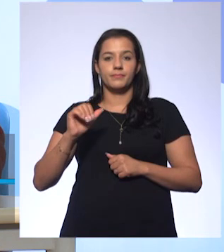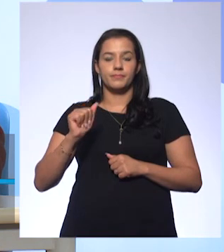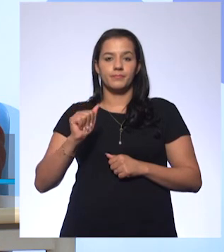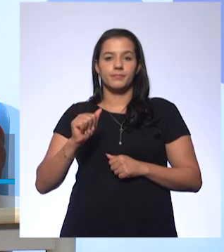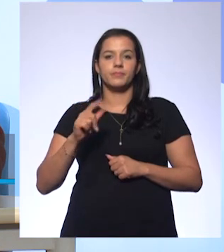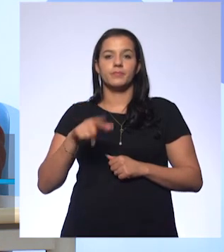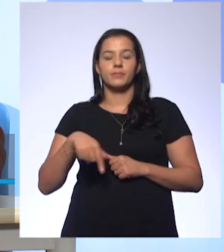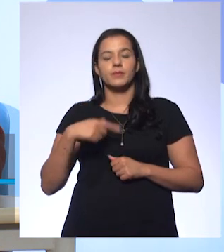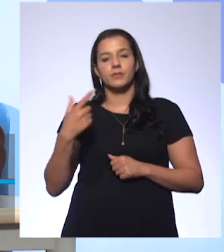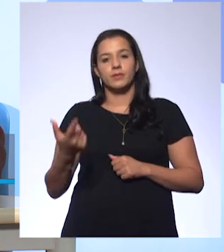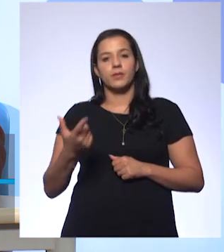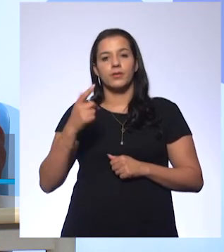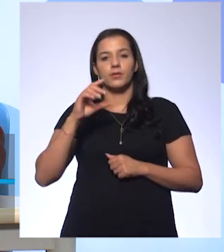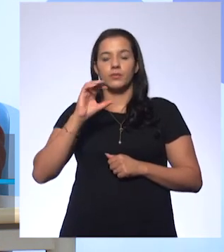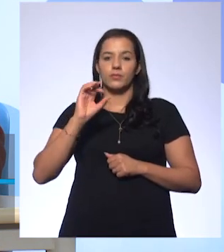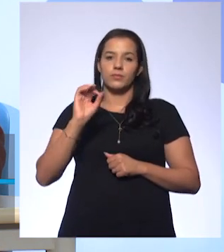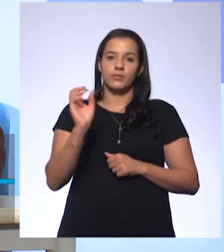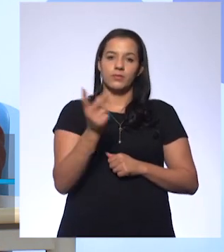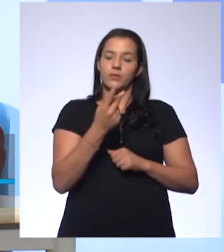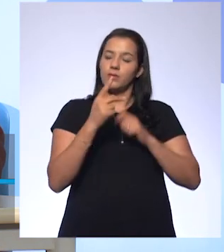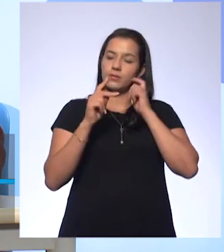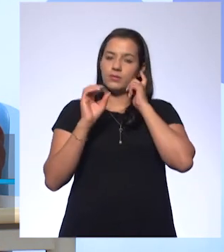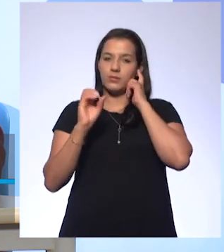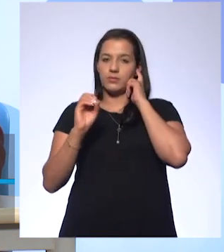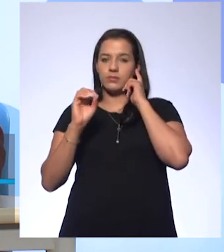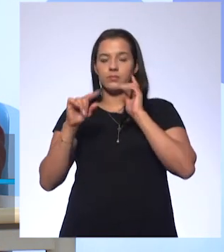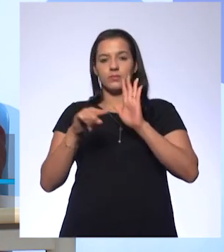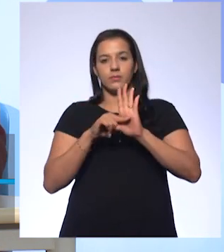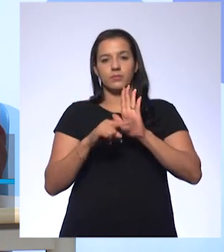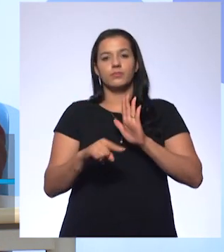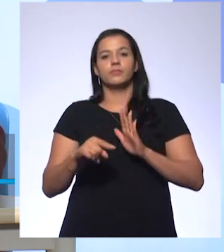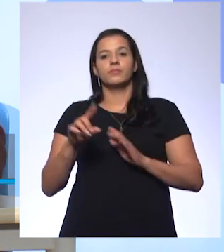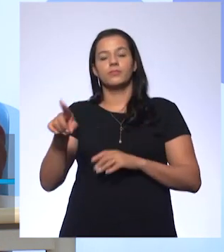OH negativo do leite será 10 elevado a menos.